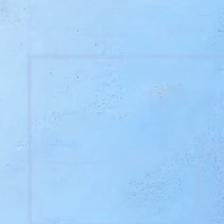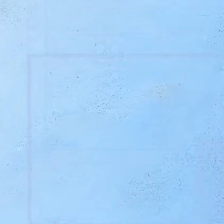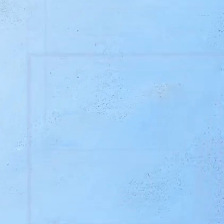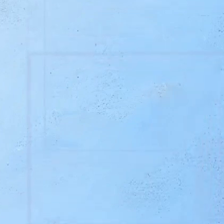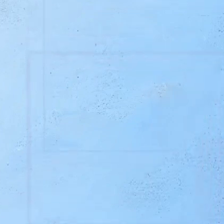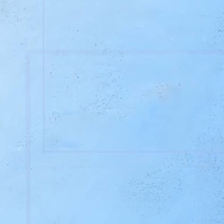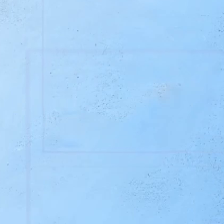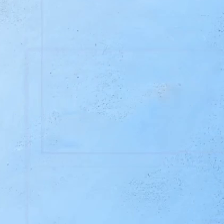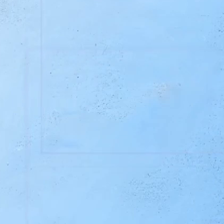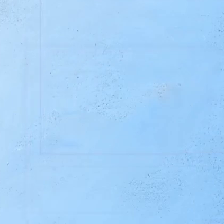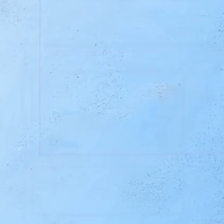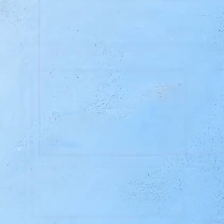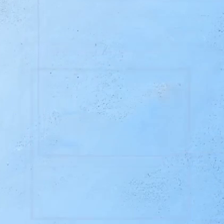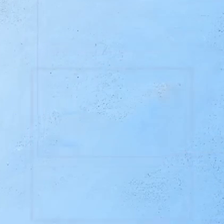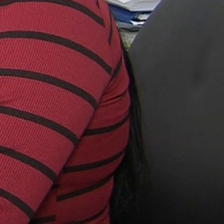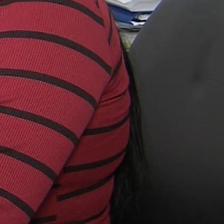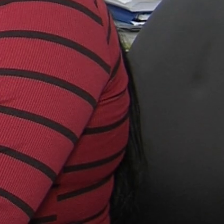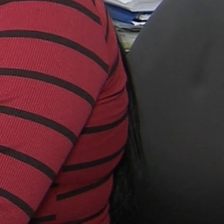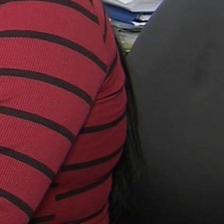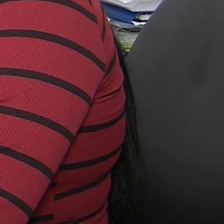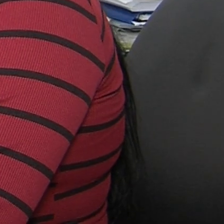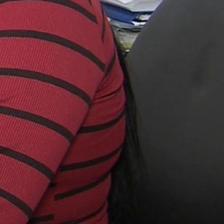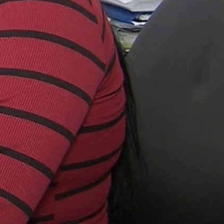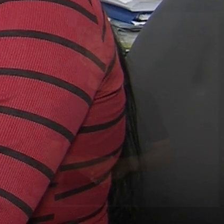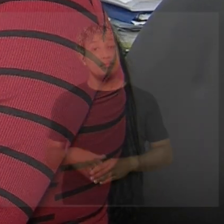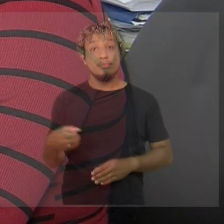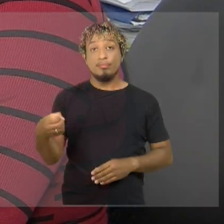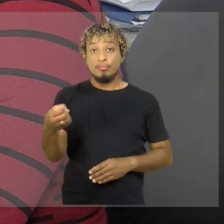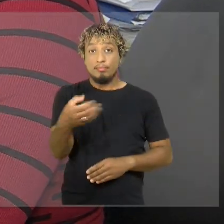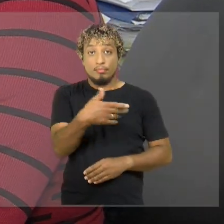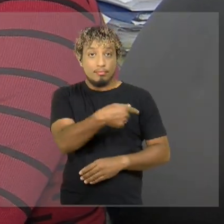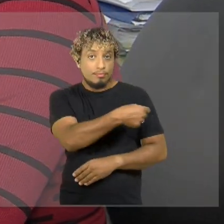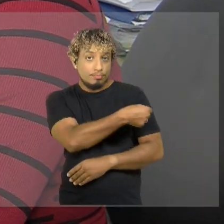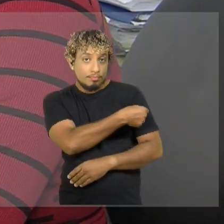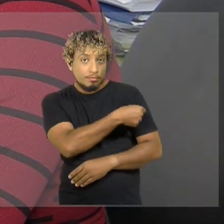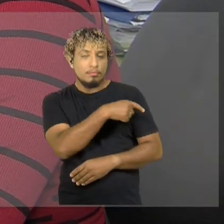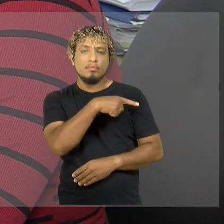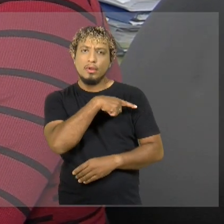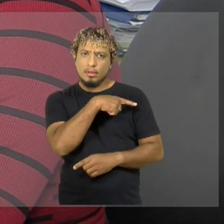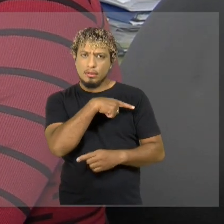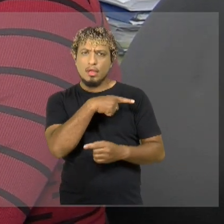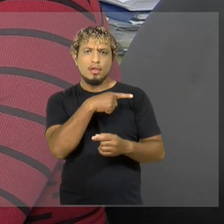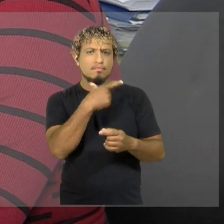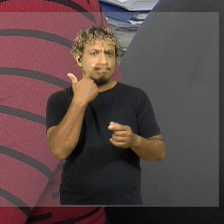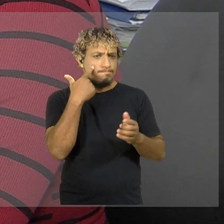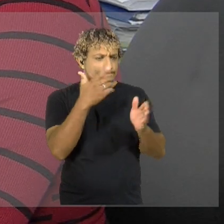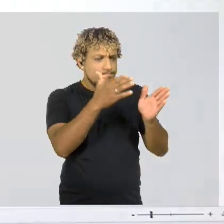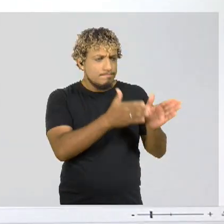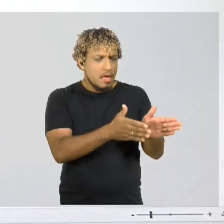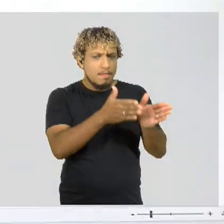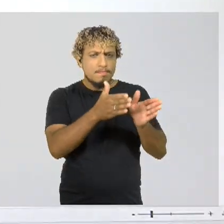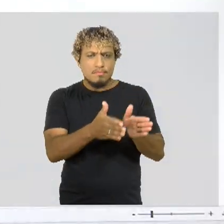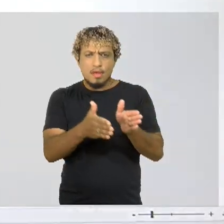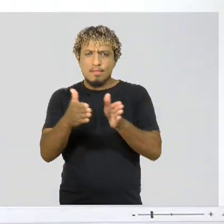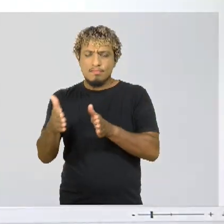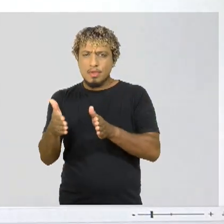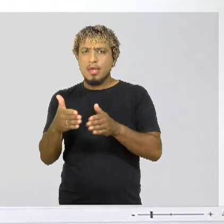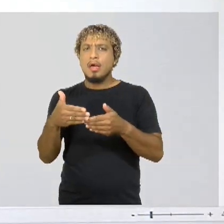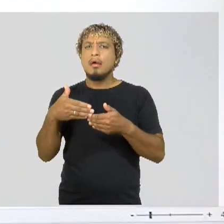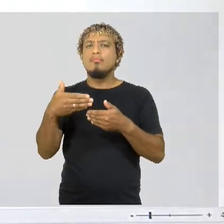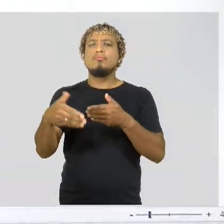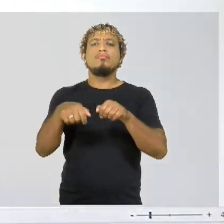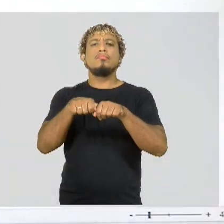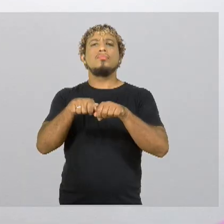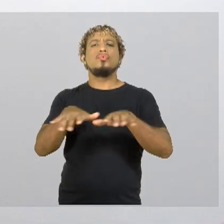22 de novembro de 2024. A nova vacina ainda vai passar por vários órgãos de saúde no país até a aplicação